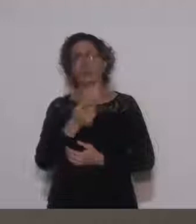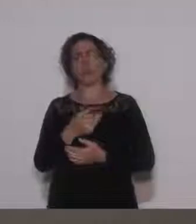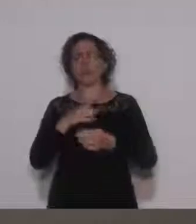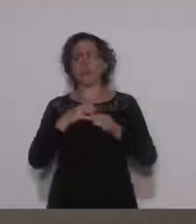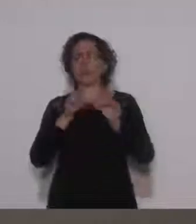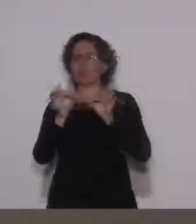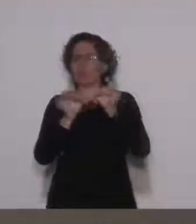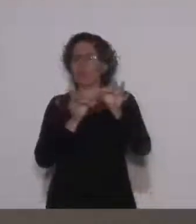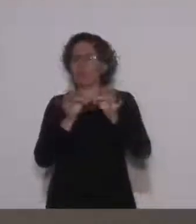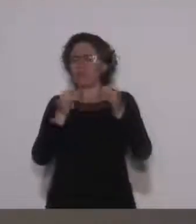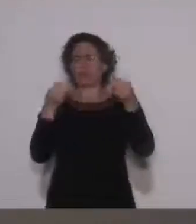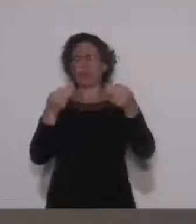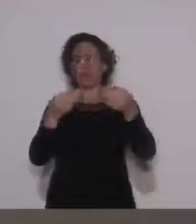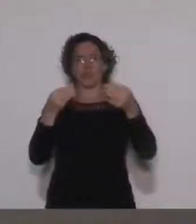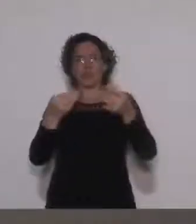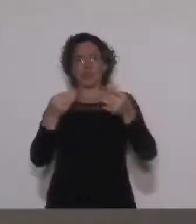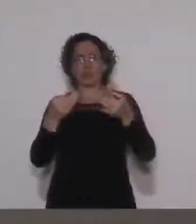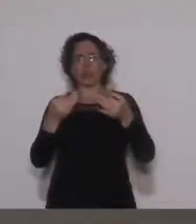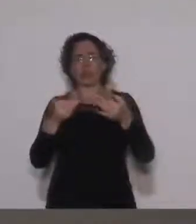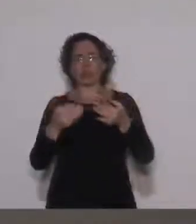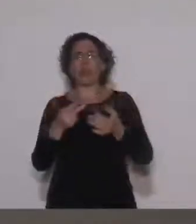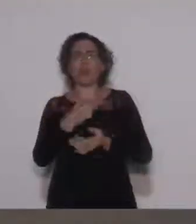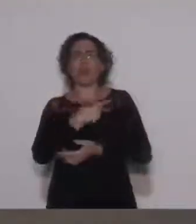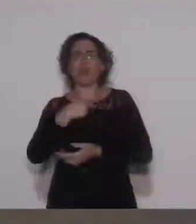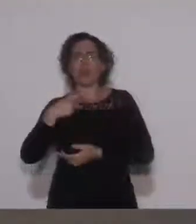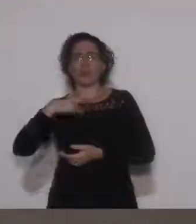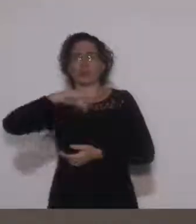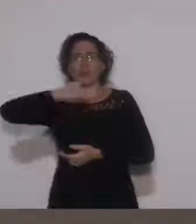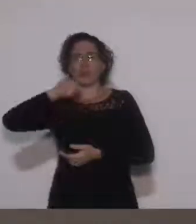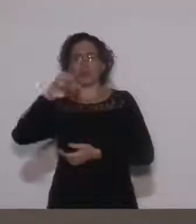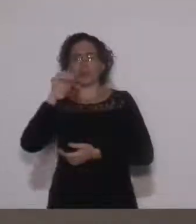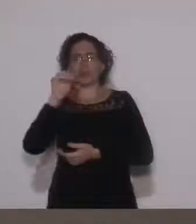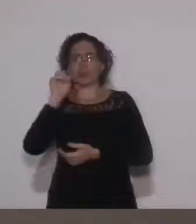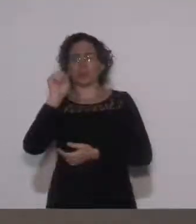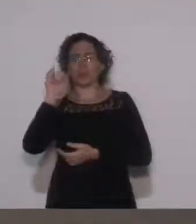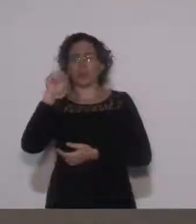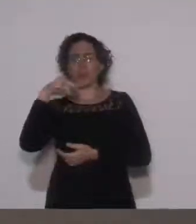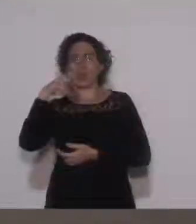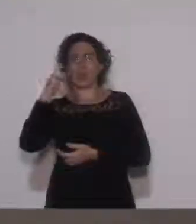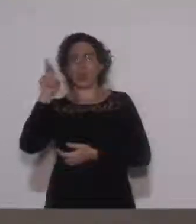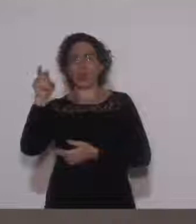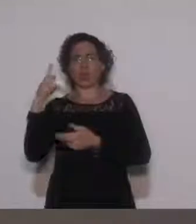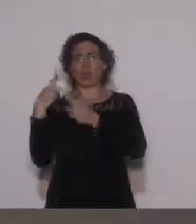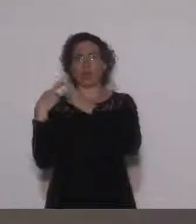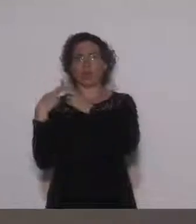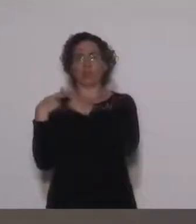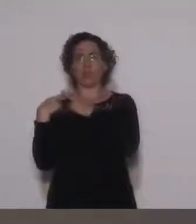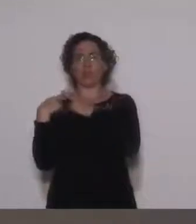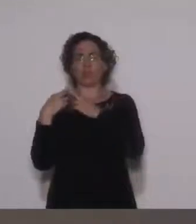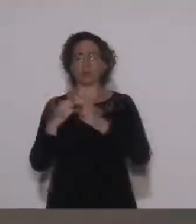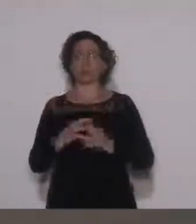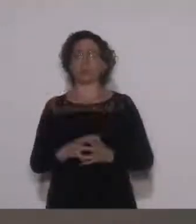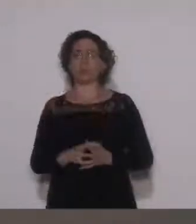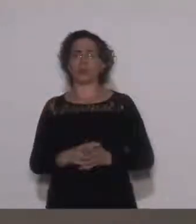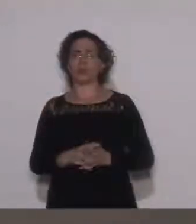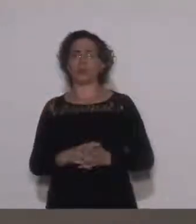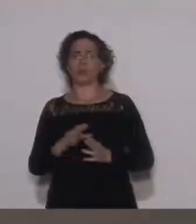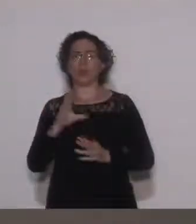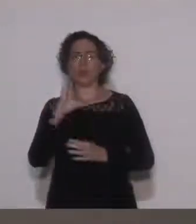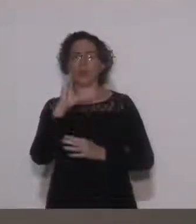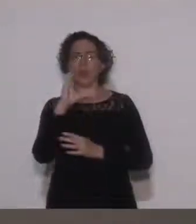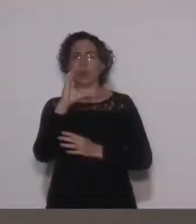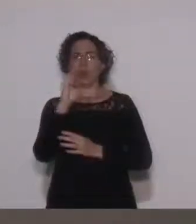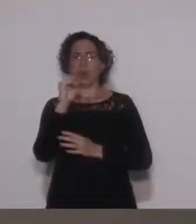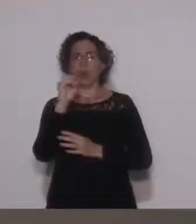organização, pelo pastor José Mário, que é o responsável da COVEC, a COVEC,